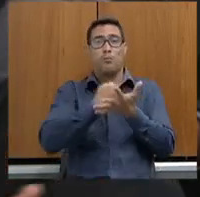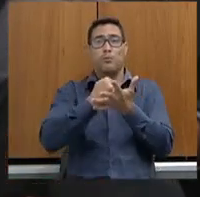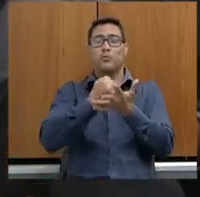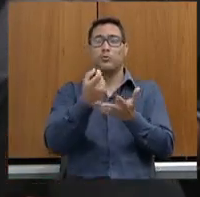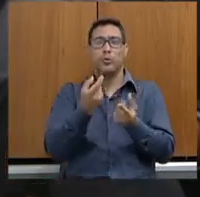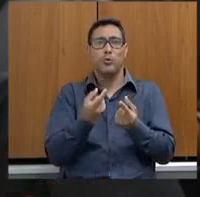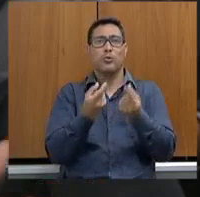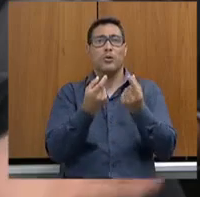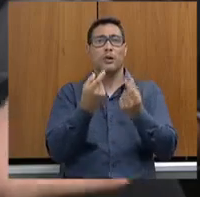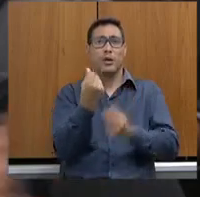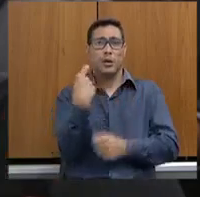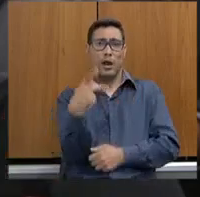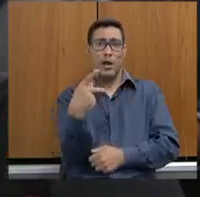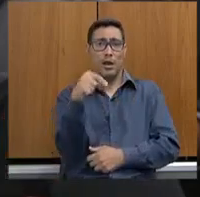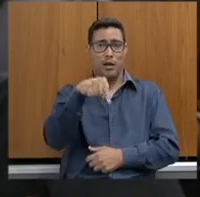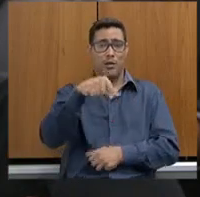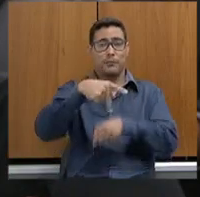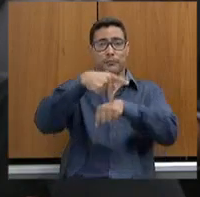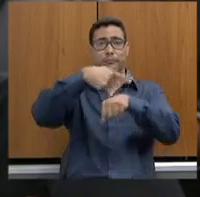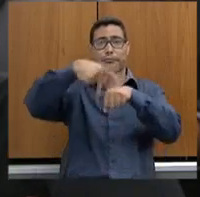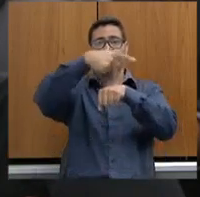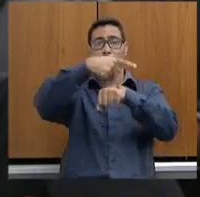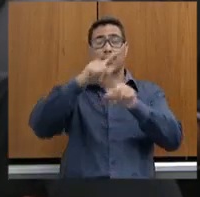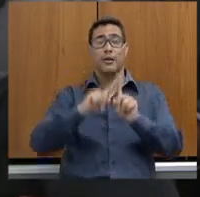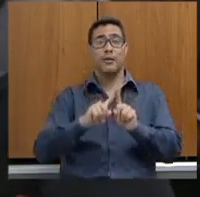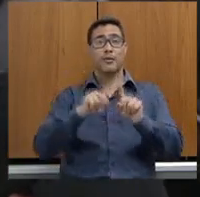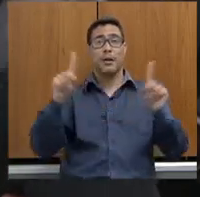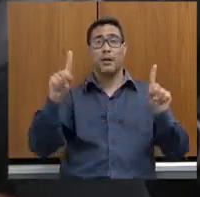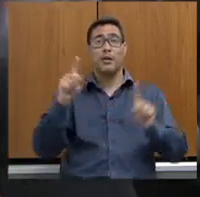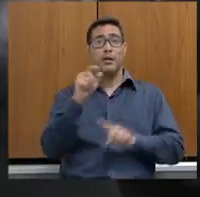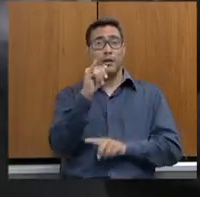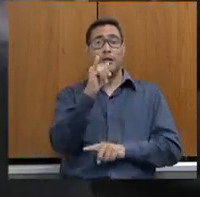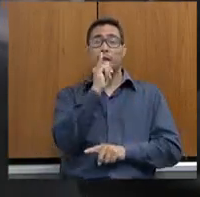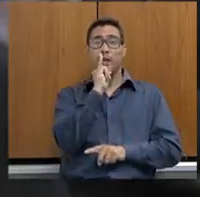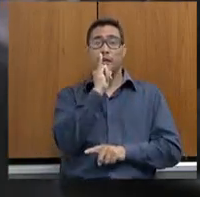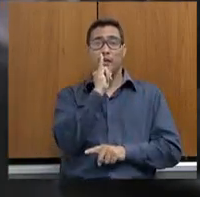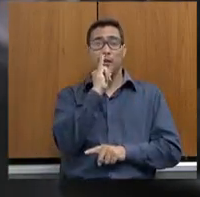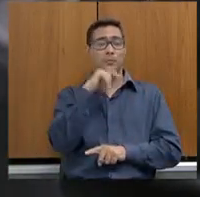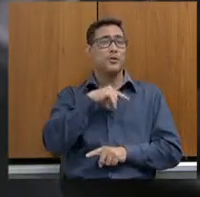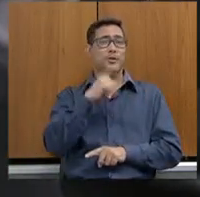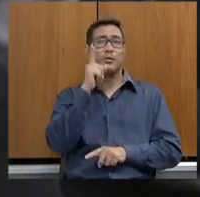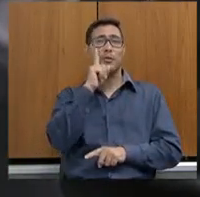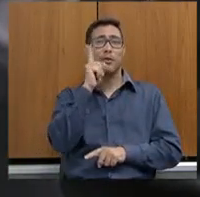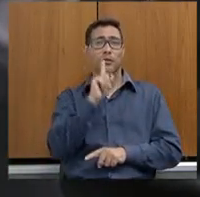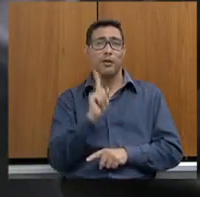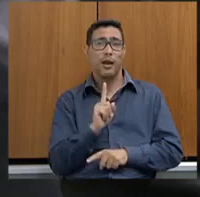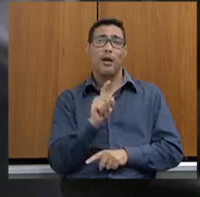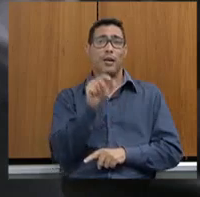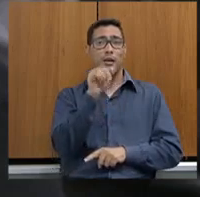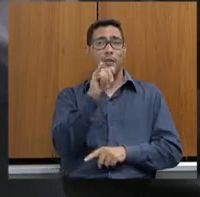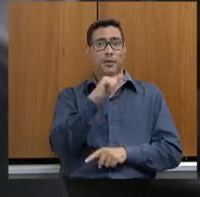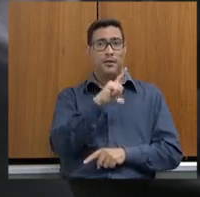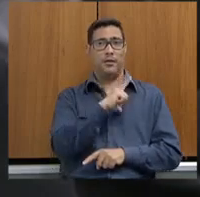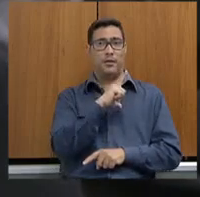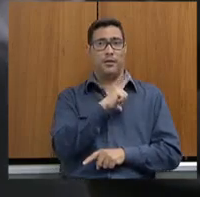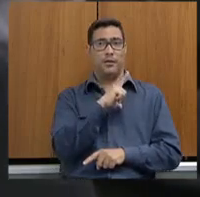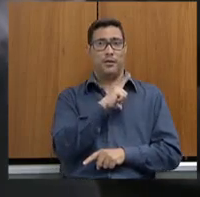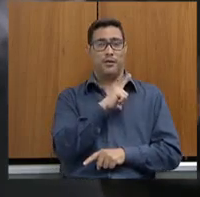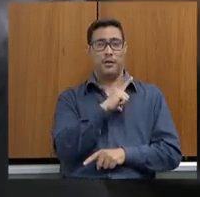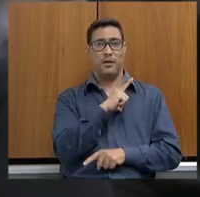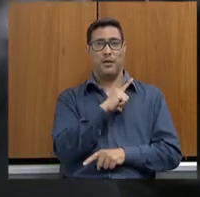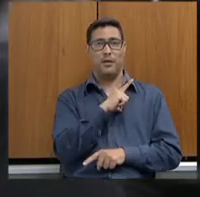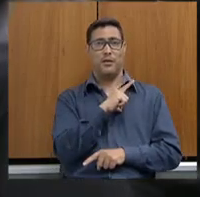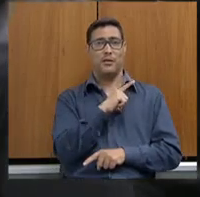Aí eu falei, mas se eu ainda não tenho ainda, se bem que a gente não sabe se tem agora. Tem mais não. Tem não,